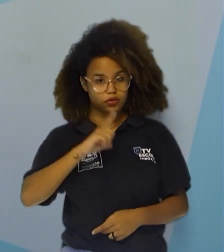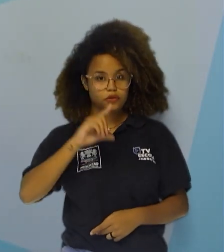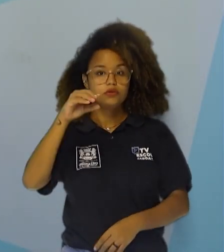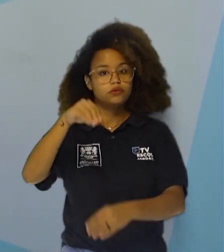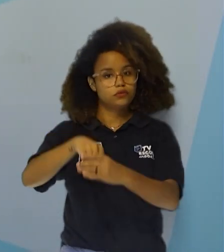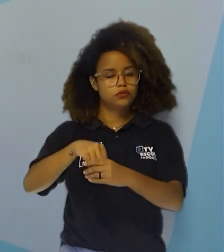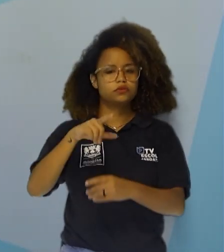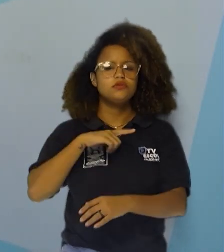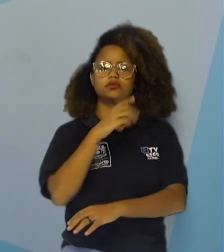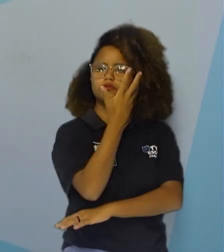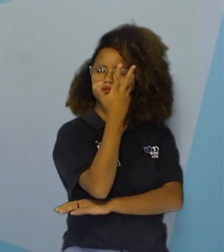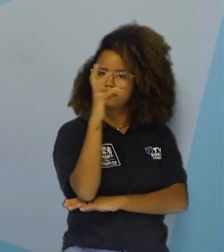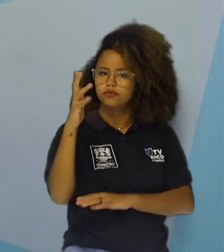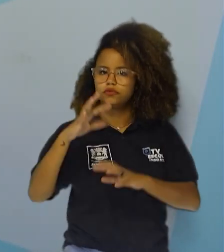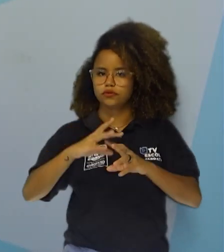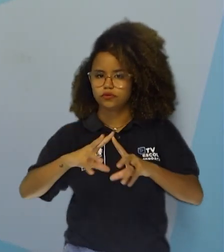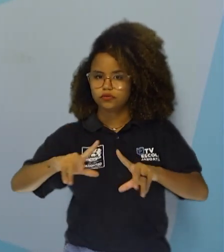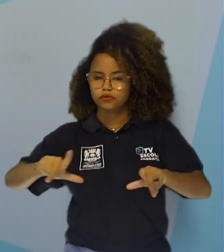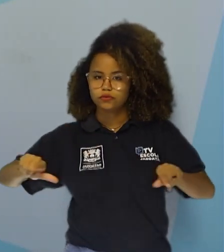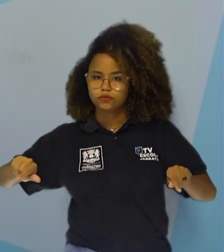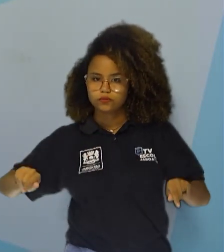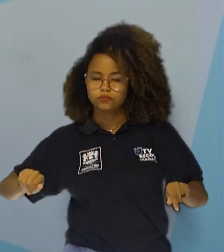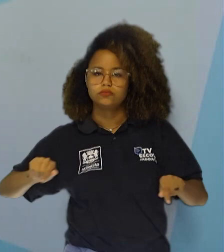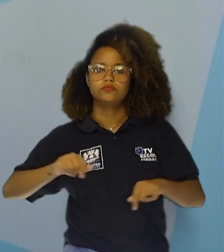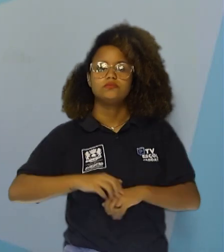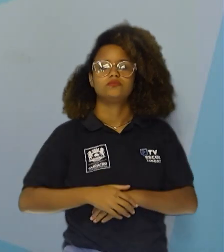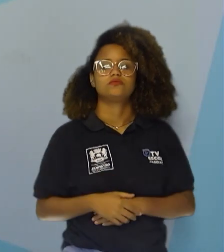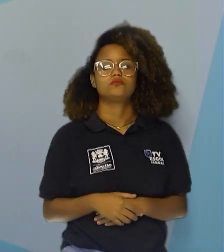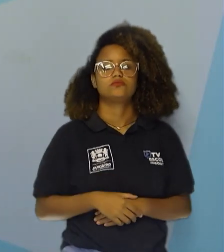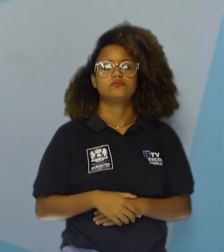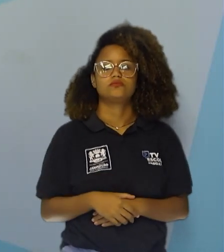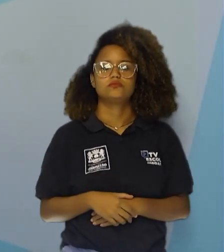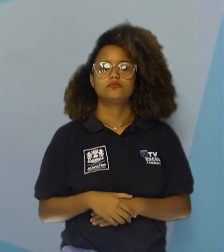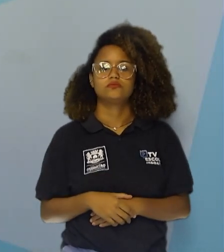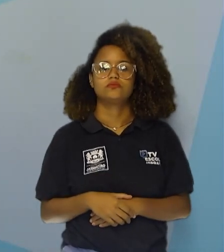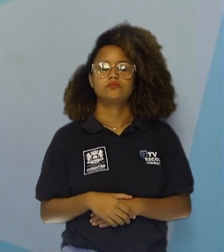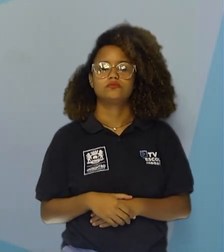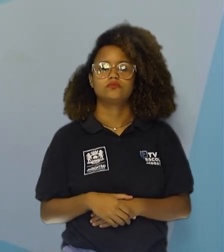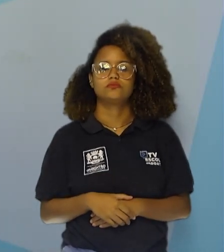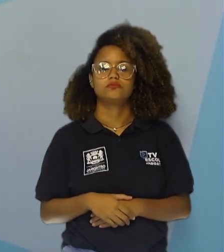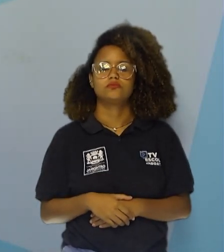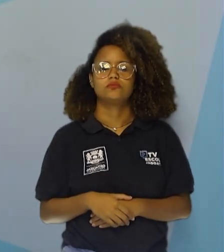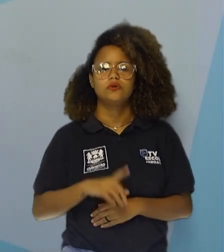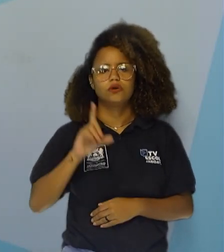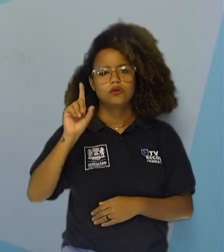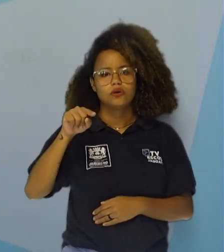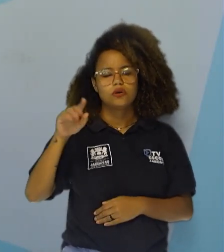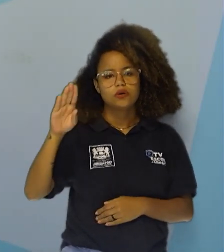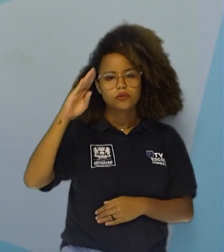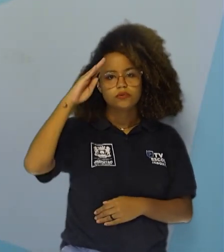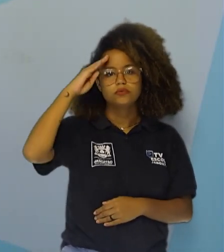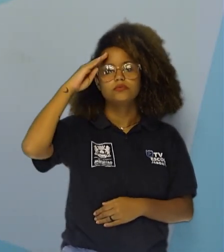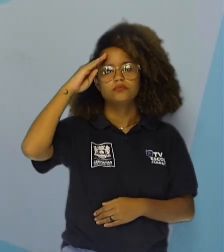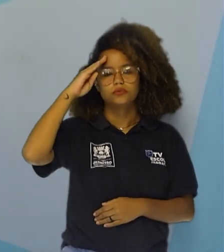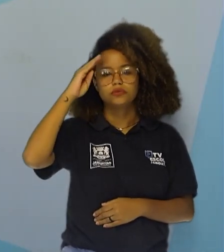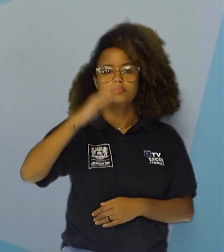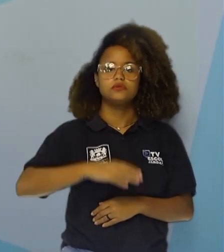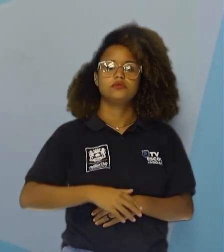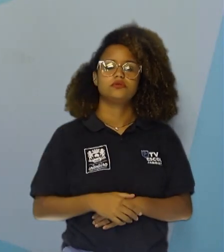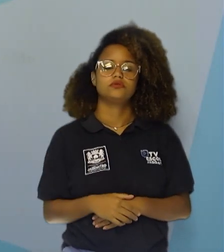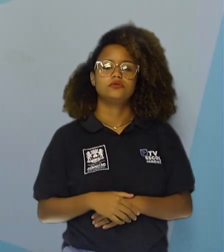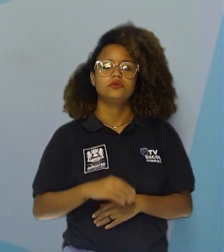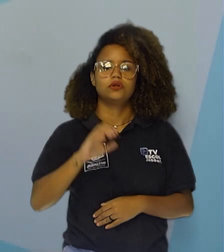temos as florestas, desertos, savanas, pradarias. São os principais